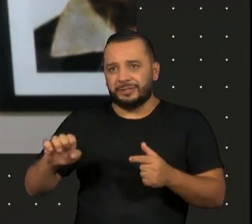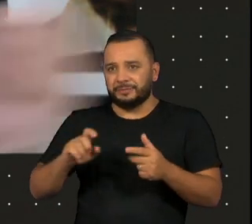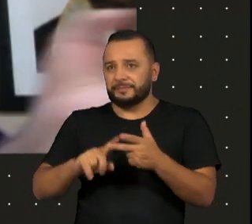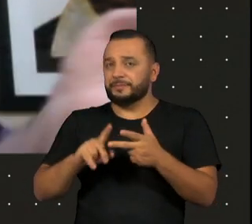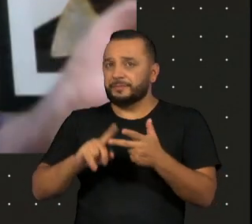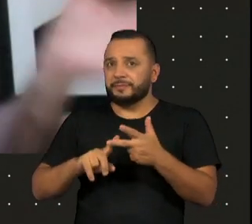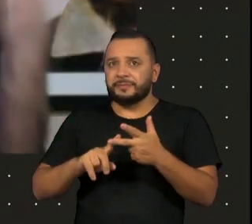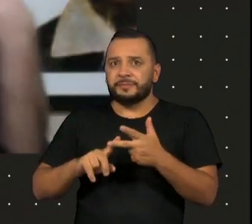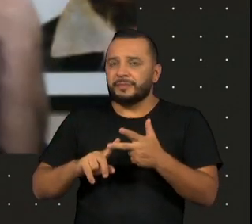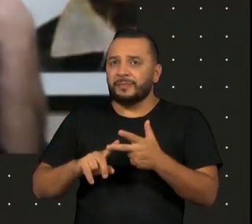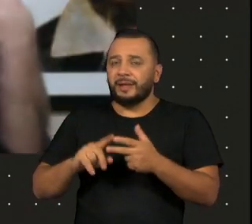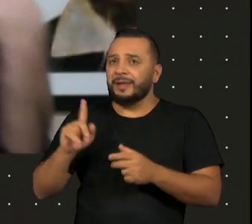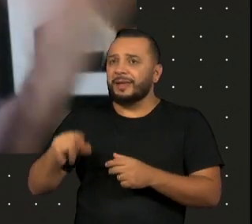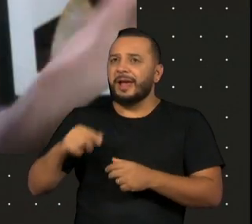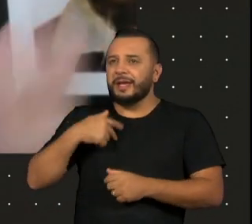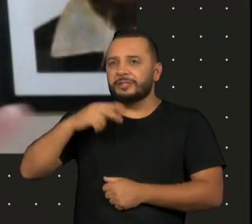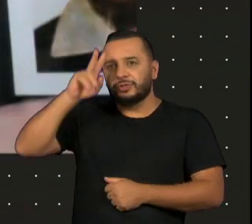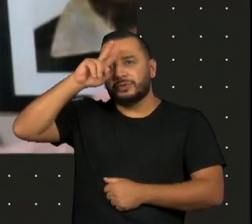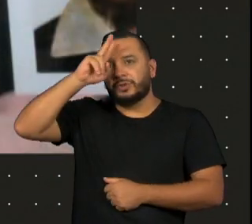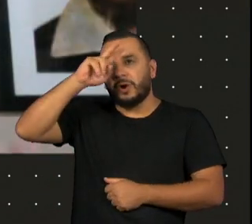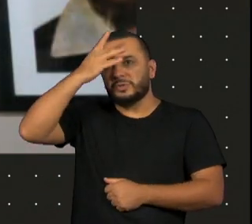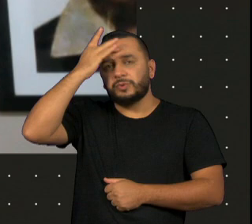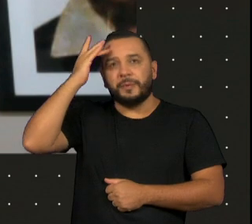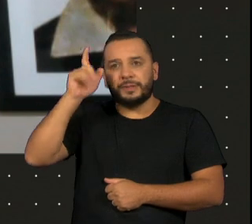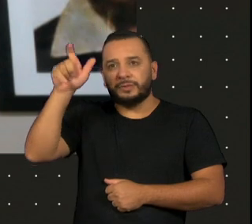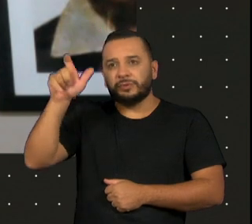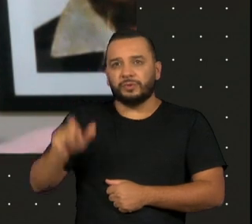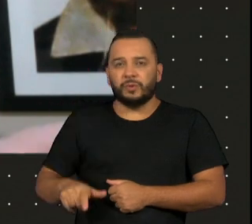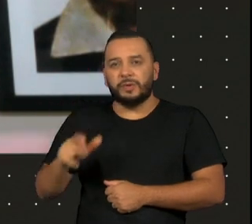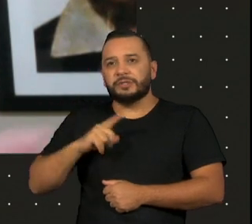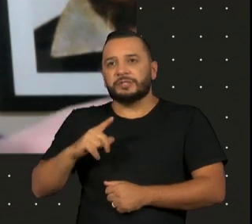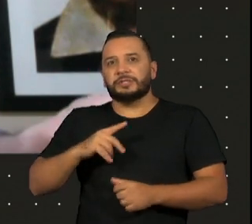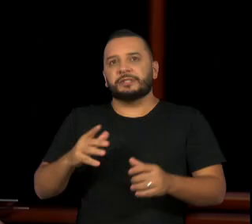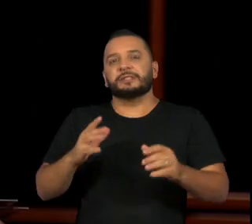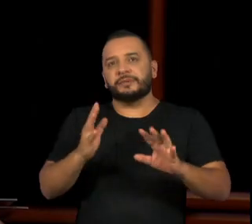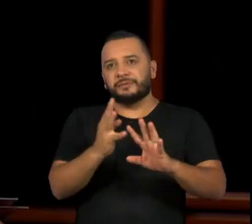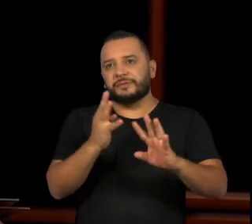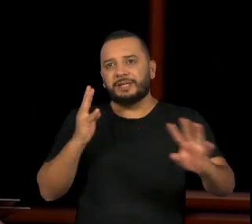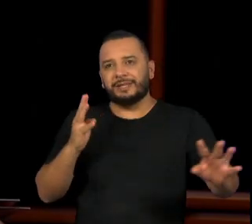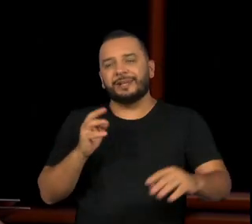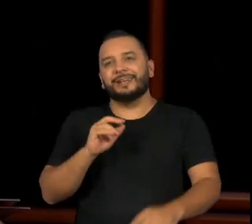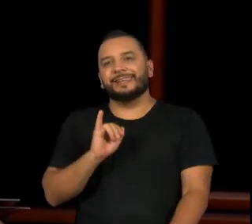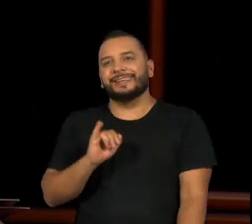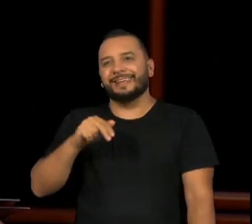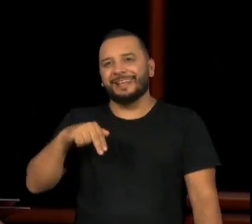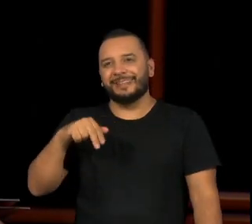que era a história de uma pessoa que estava numa fila do INSS, NPS na época,